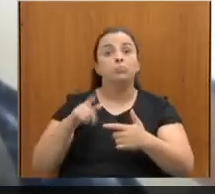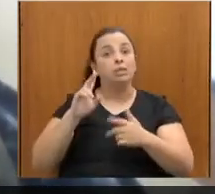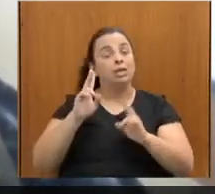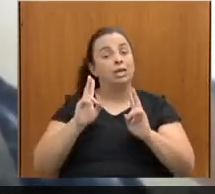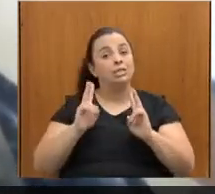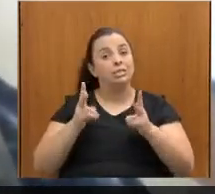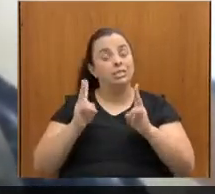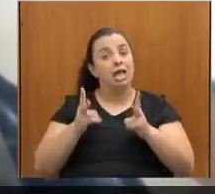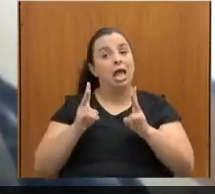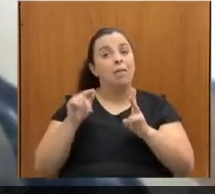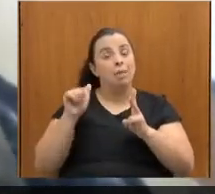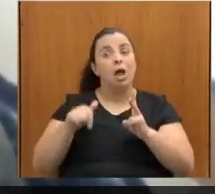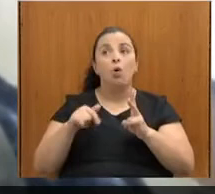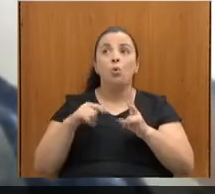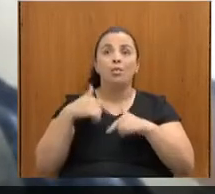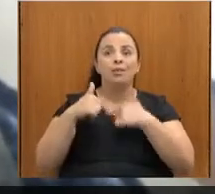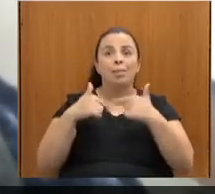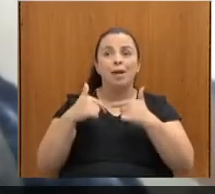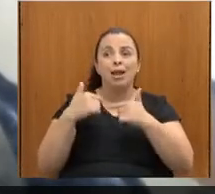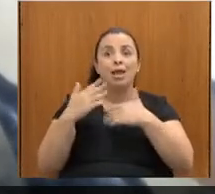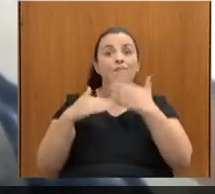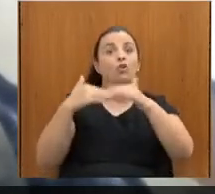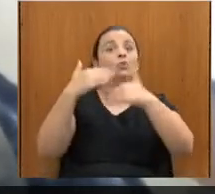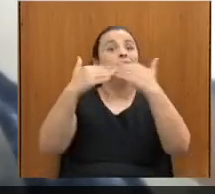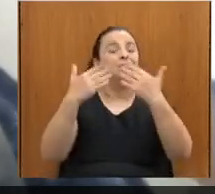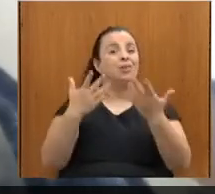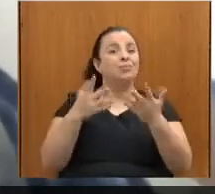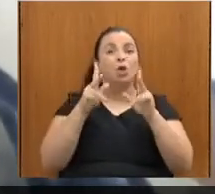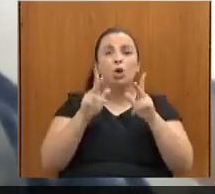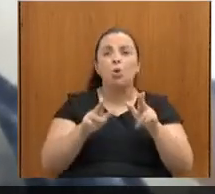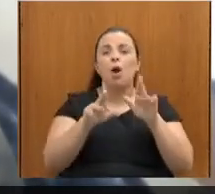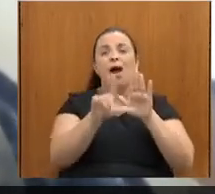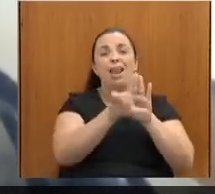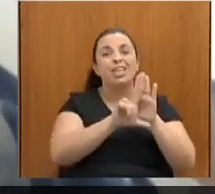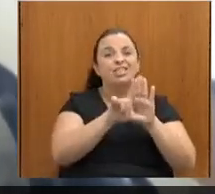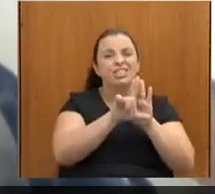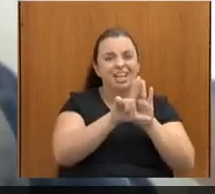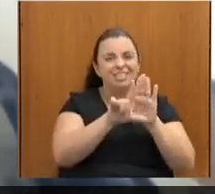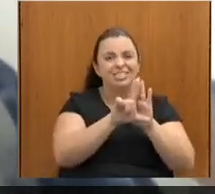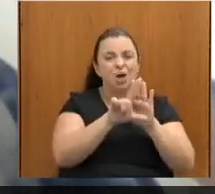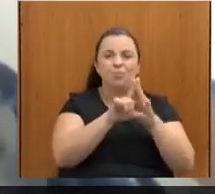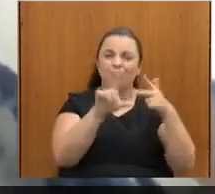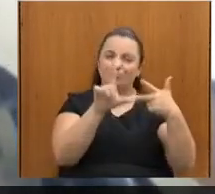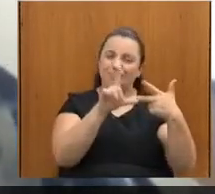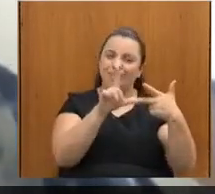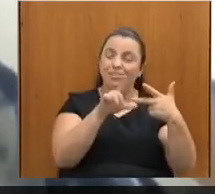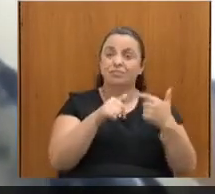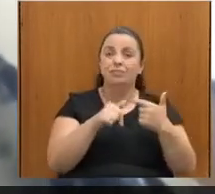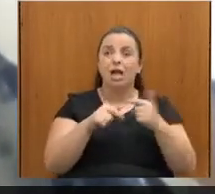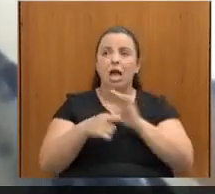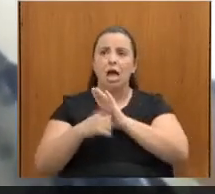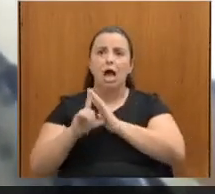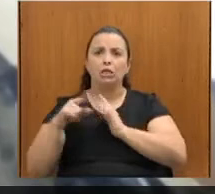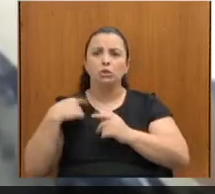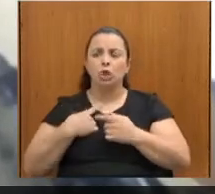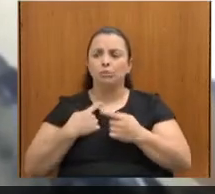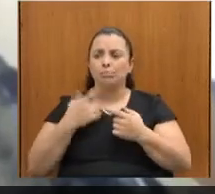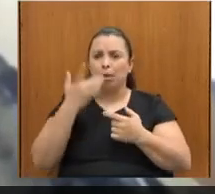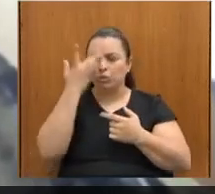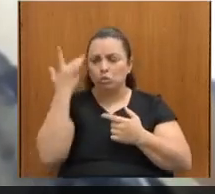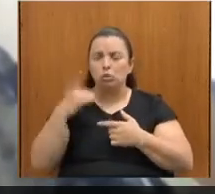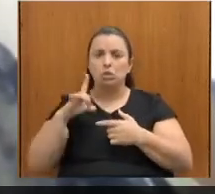evolução, igual a legislação, né, então antes não éramos tanto os sujeitos de direitos que tínhamos